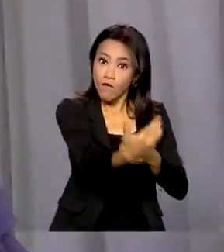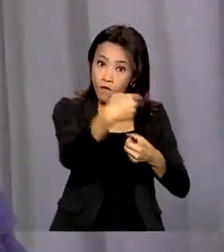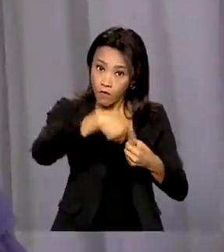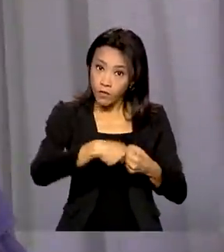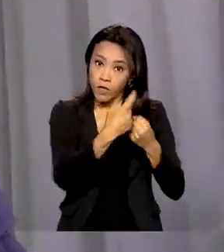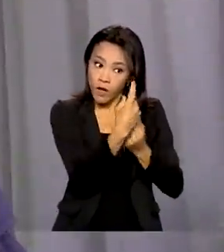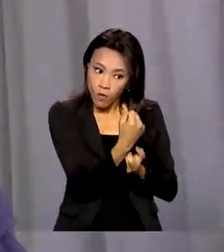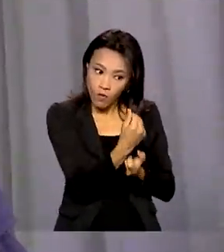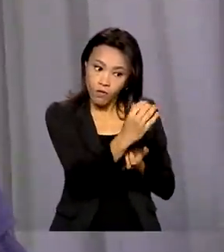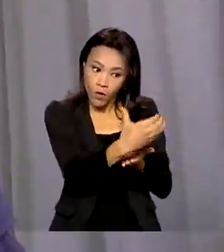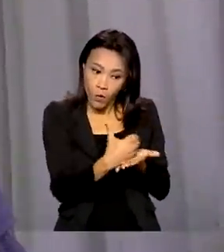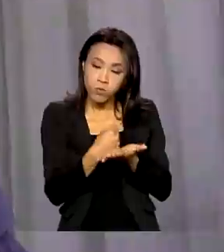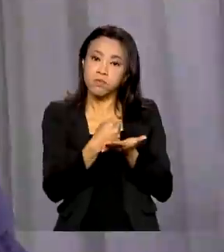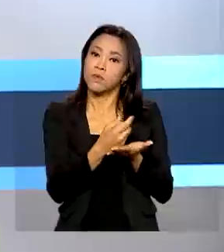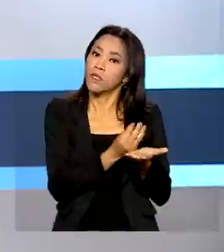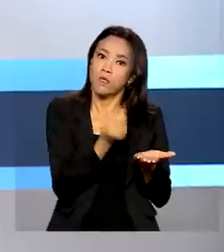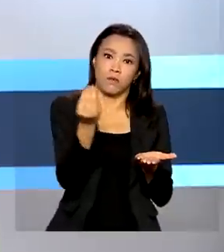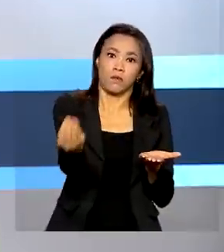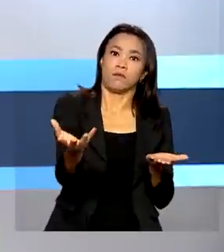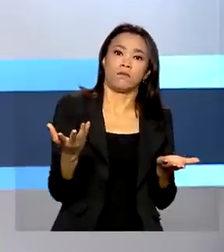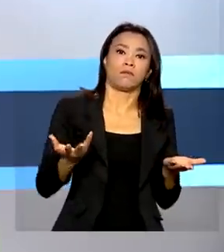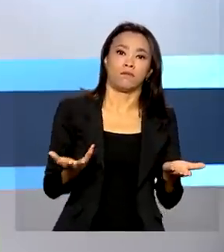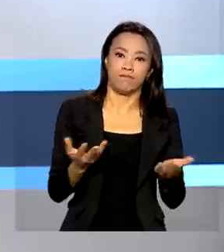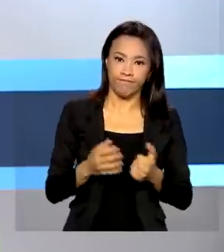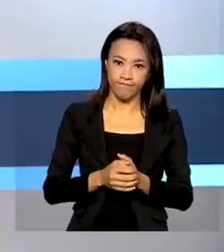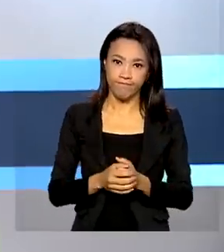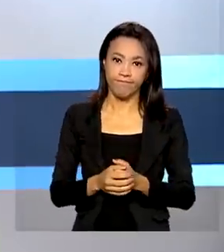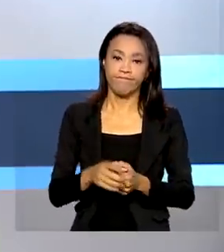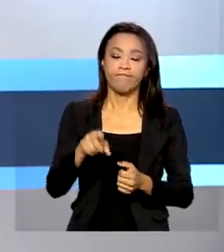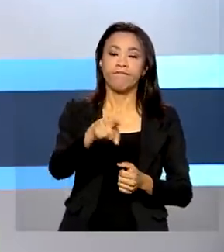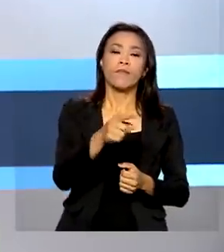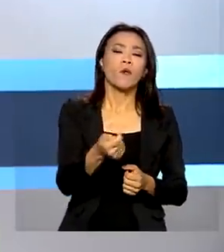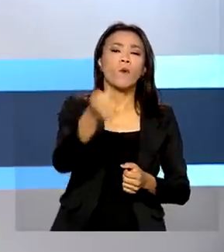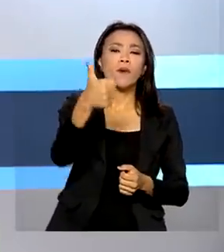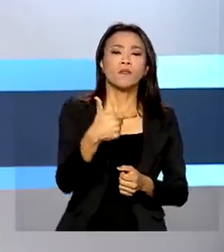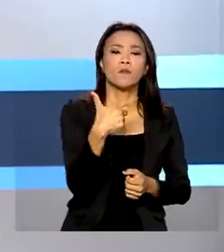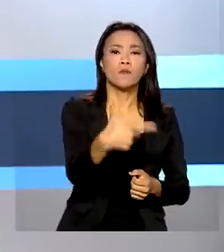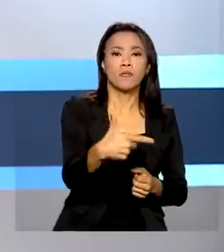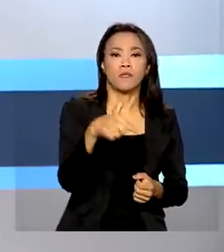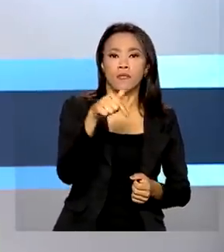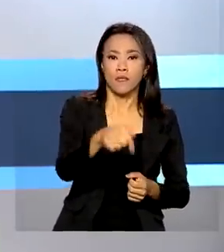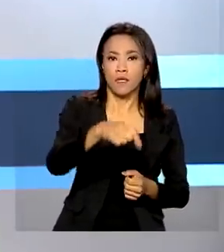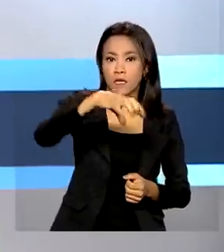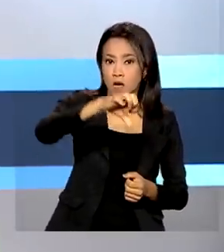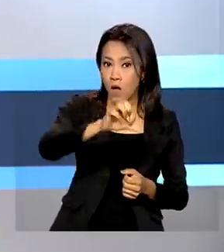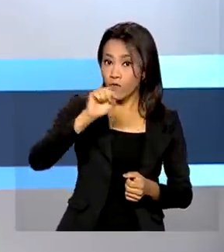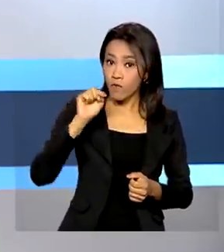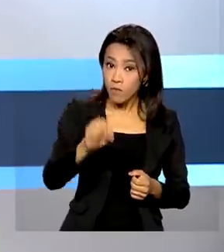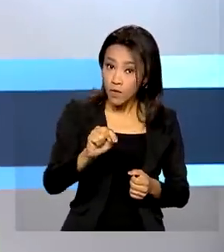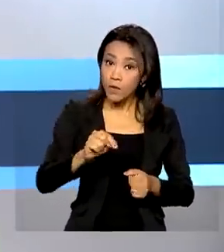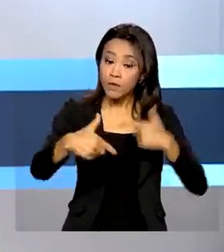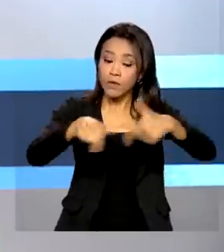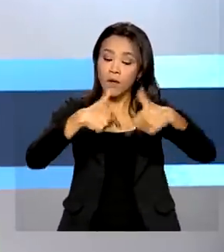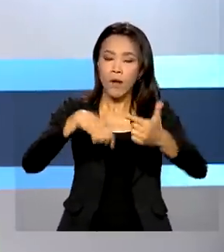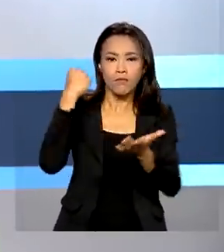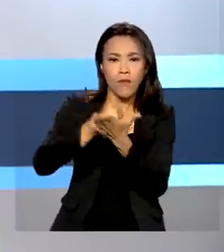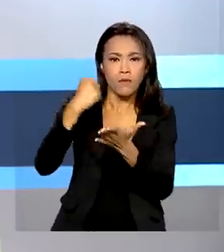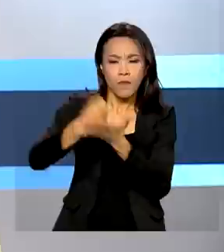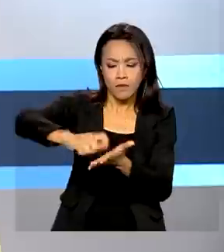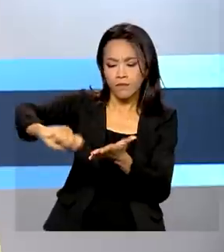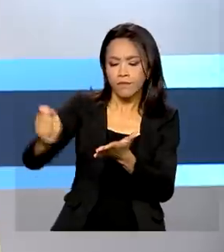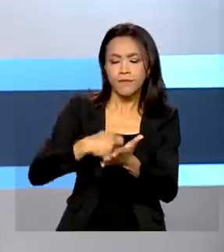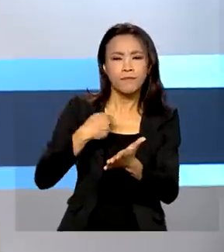recolhido e não repassado. Quase 279 mil empregos com carteira assinada foram